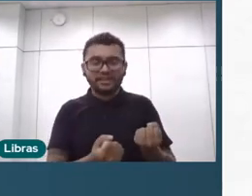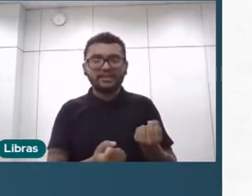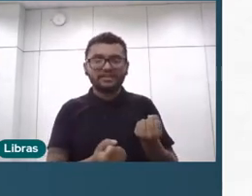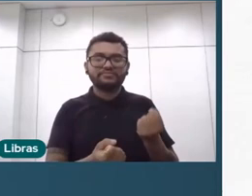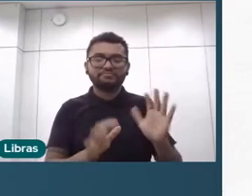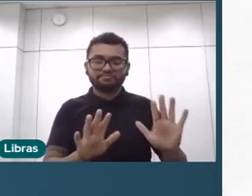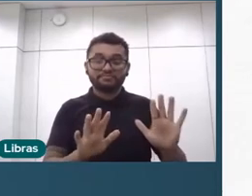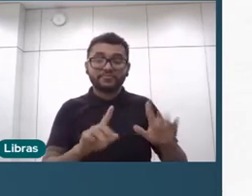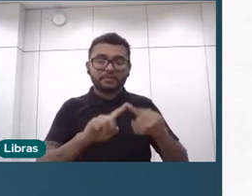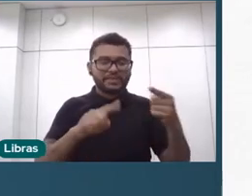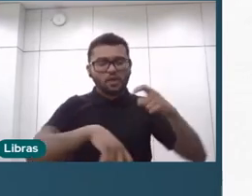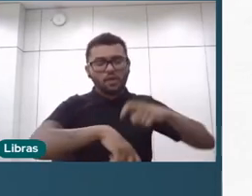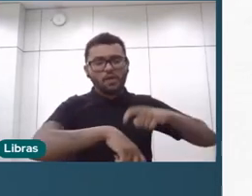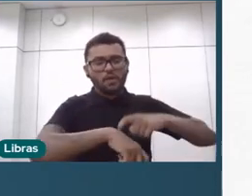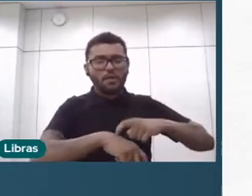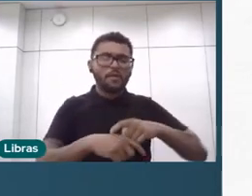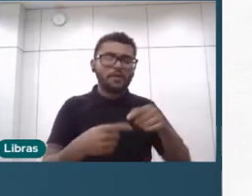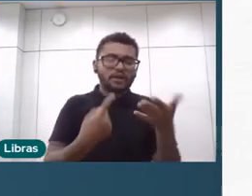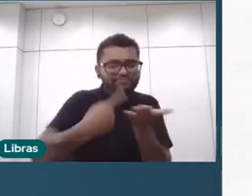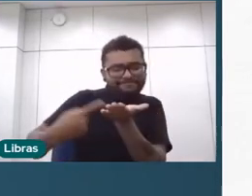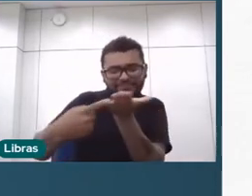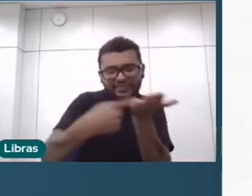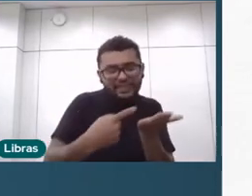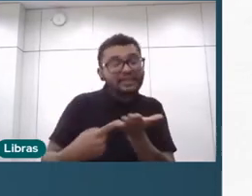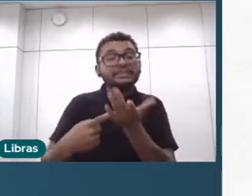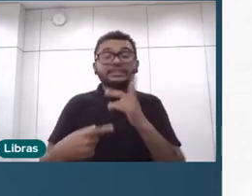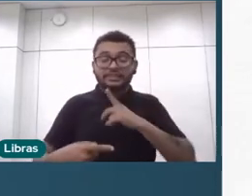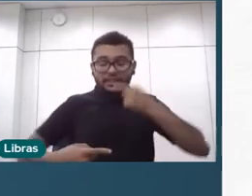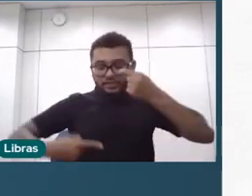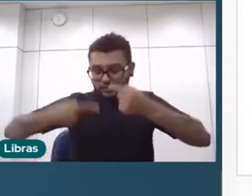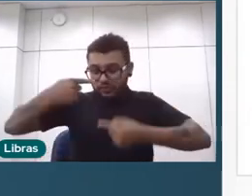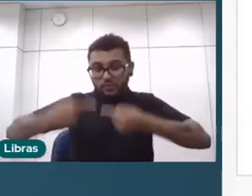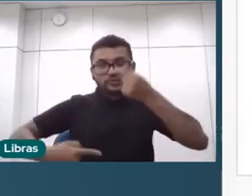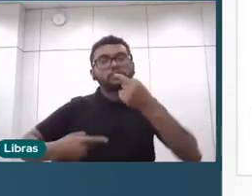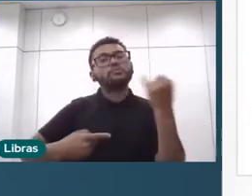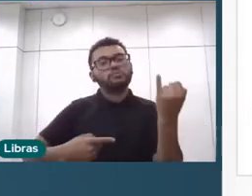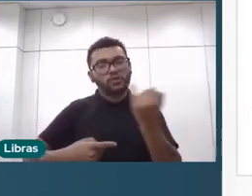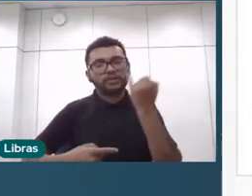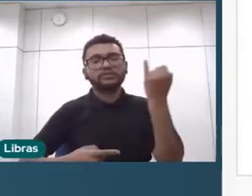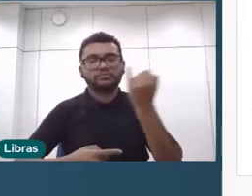posso não ter horário, etc. Então, tem uma discussão importante sobre isso.